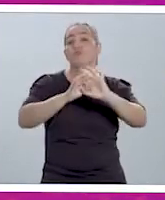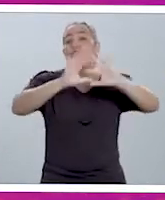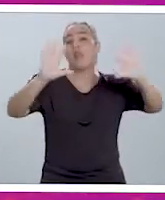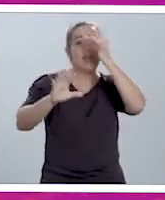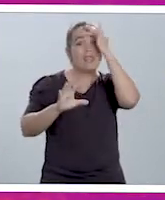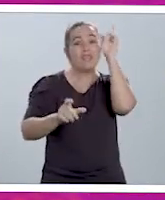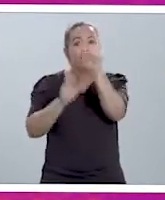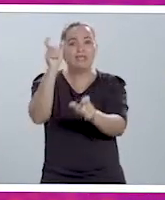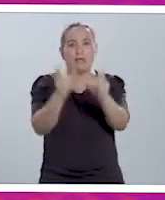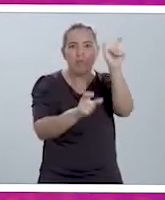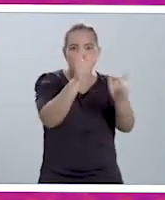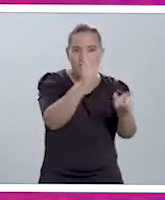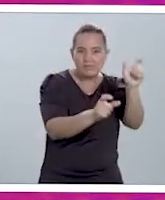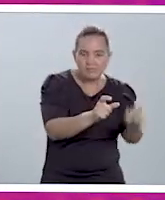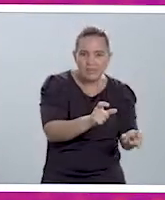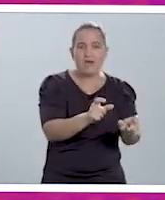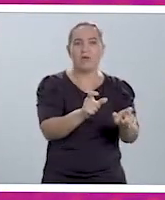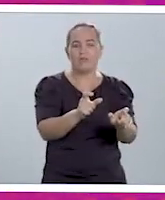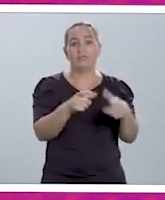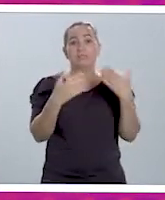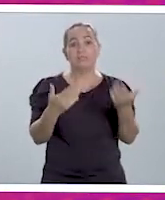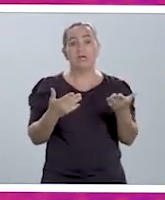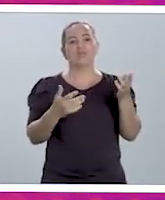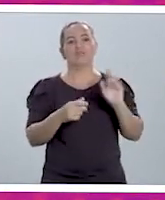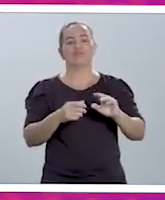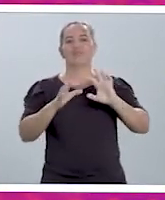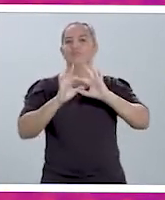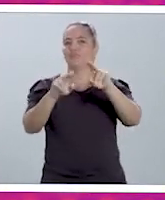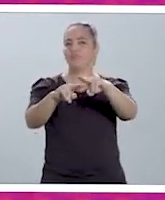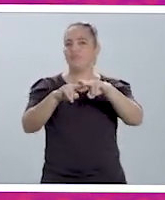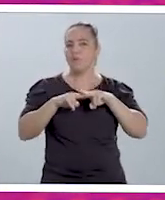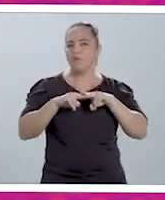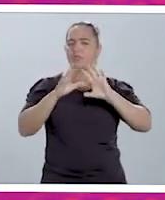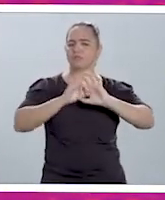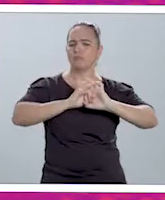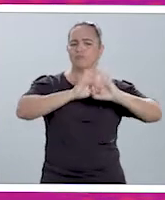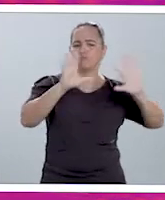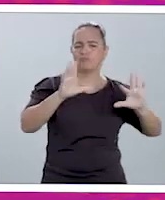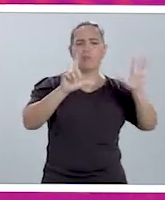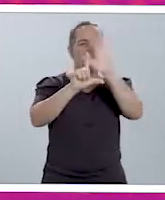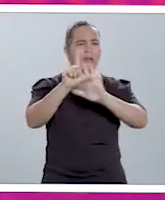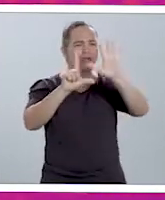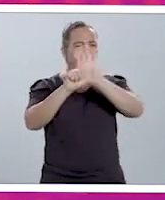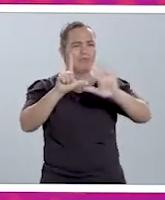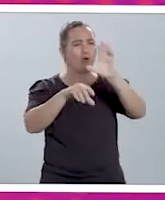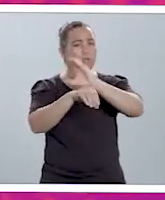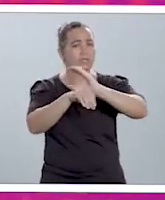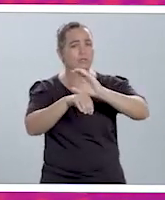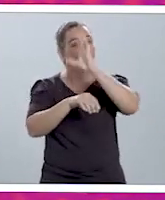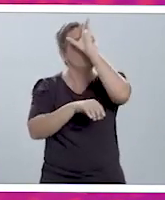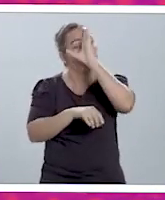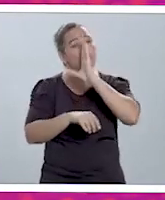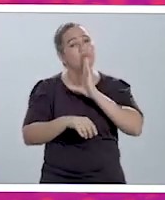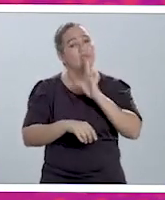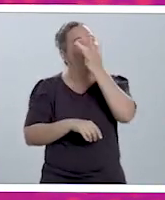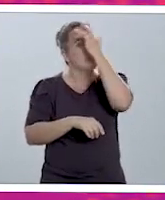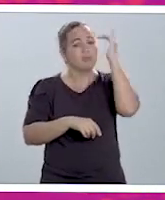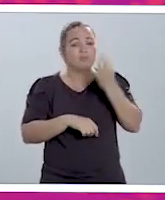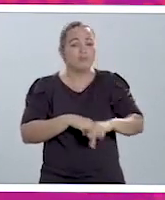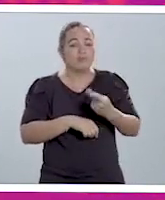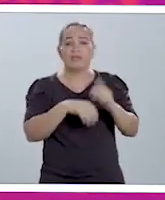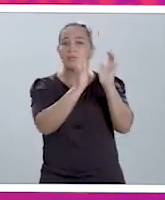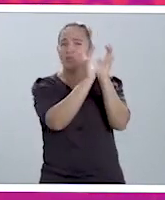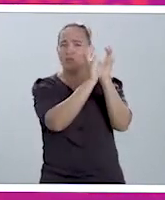inclusiva. Por isso disponibilizamos nossa plataforma de cursos gratuitamente para os recifenses criarem seu futuro,